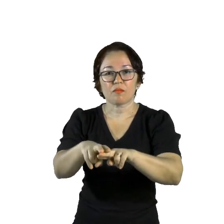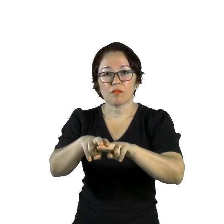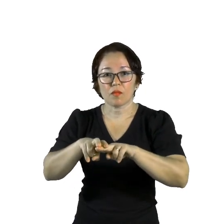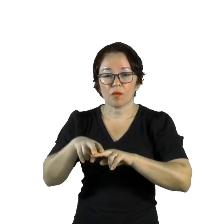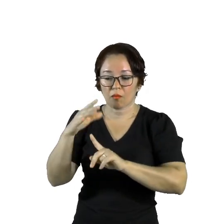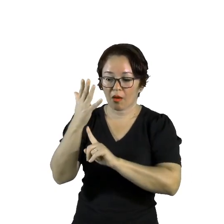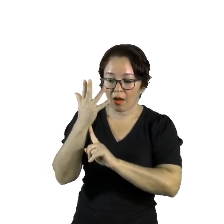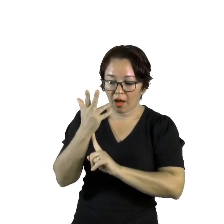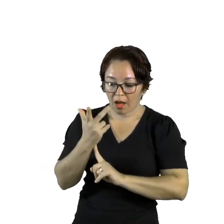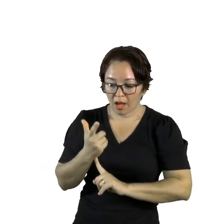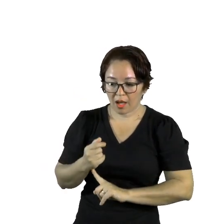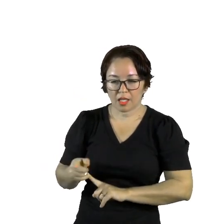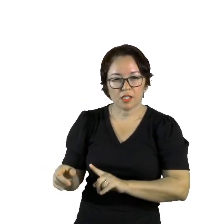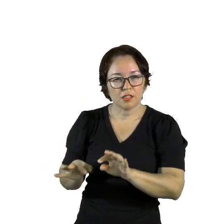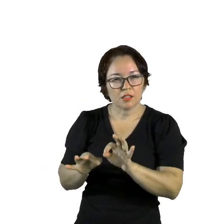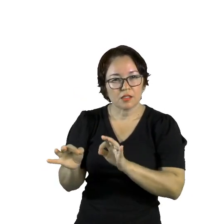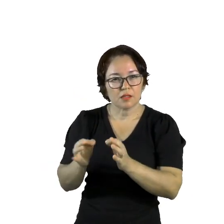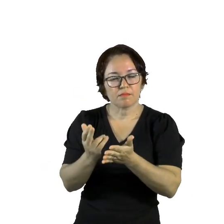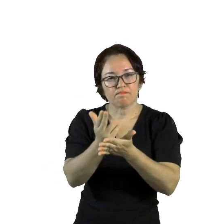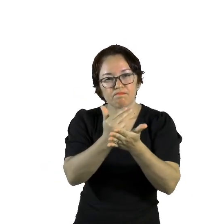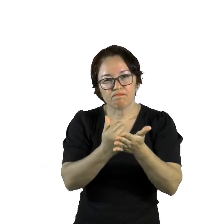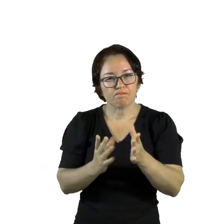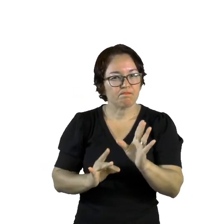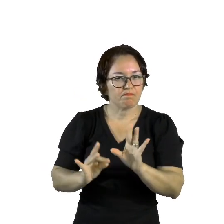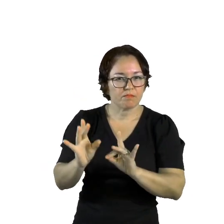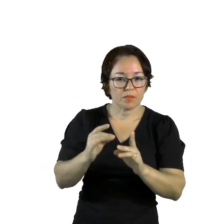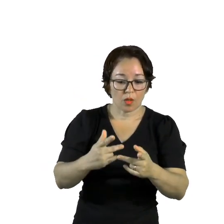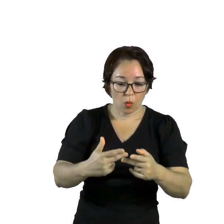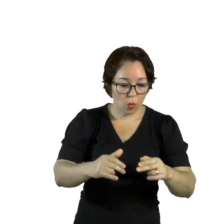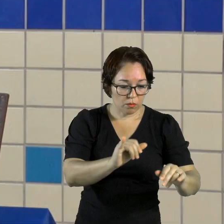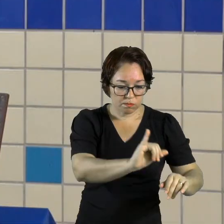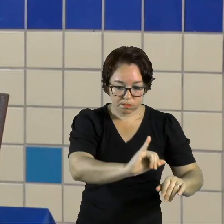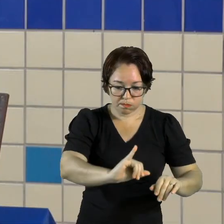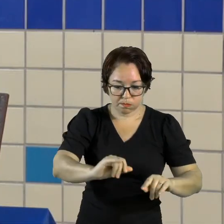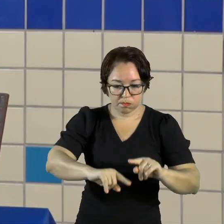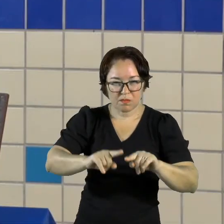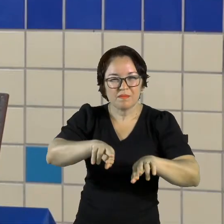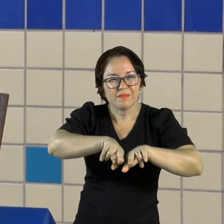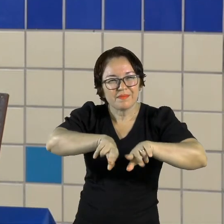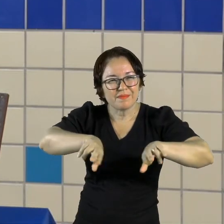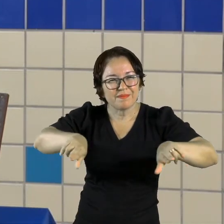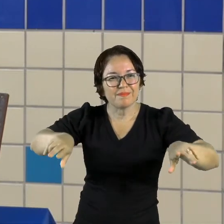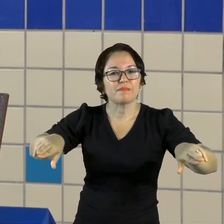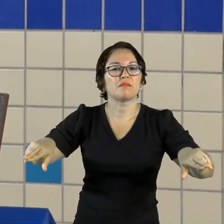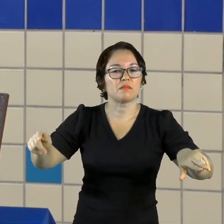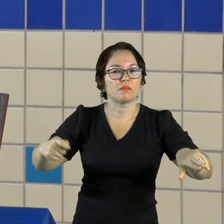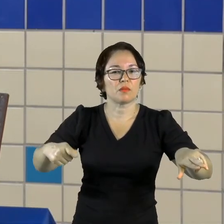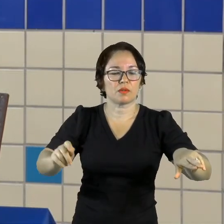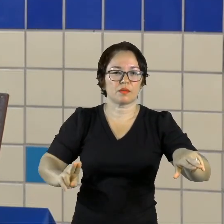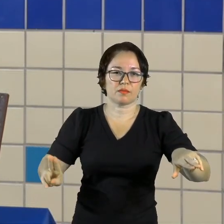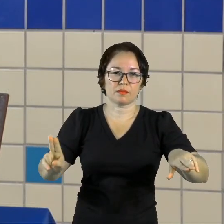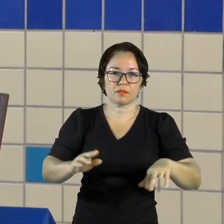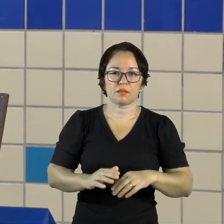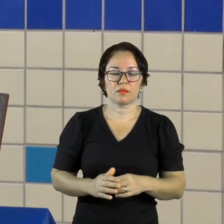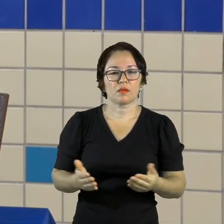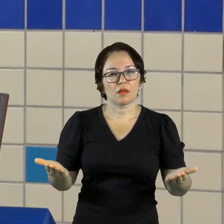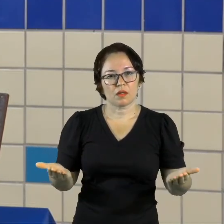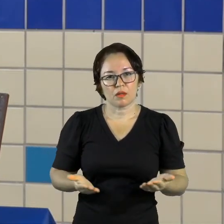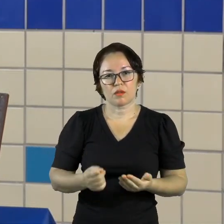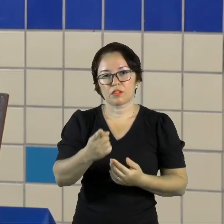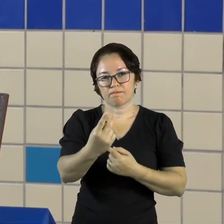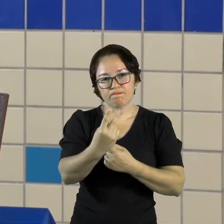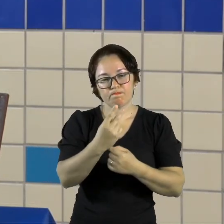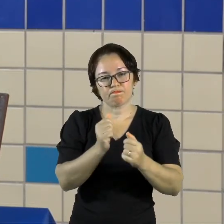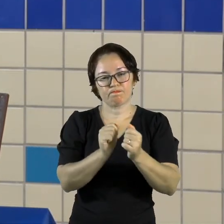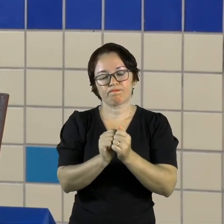visuais Utilizando diferentes materiais Ficamos muito felizes em ter você aqui conosco